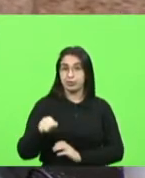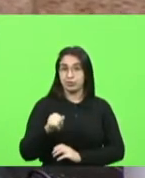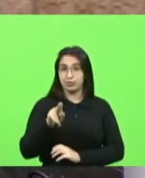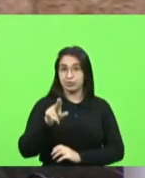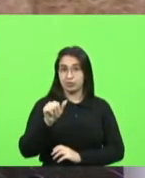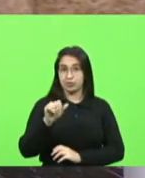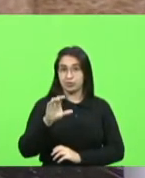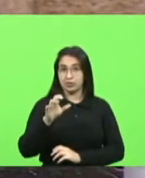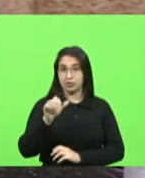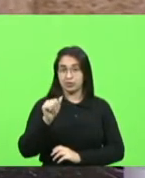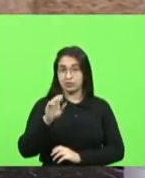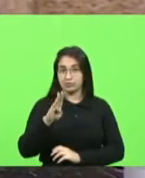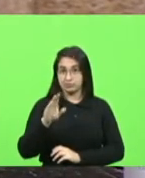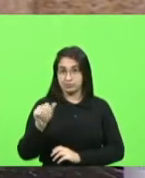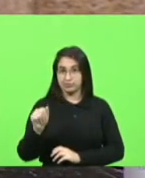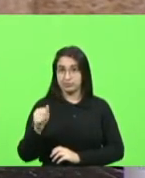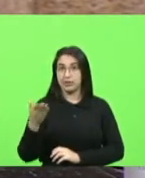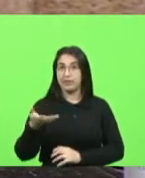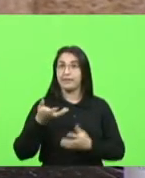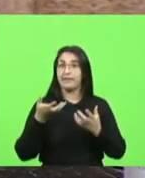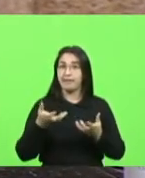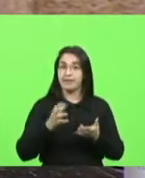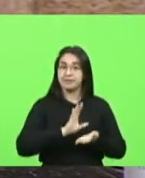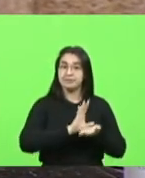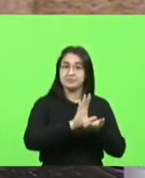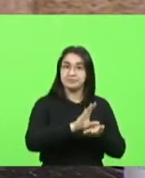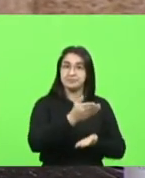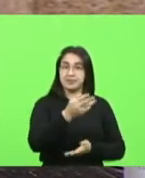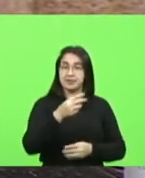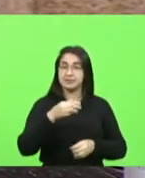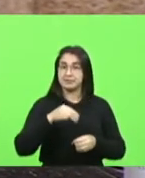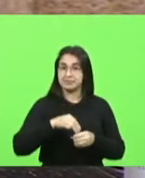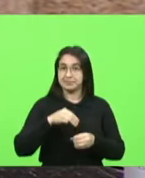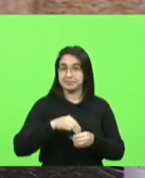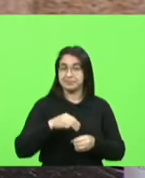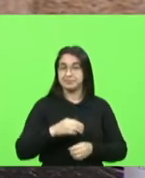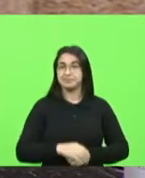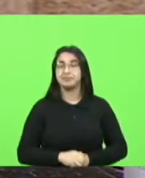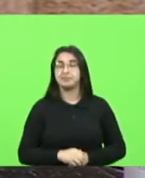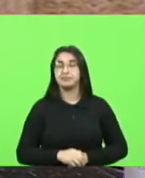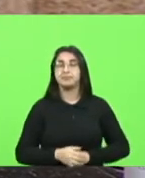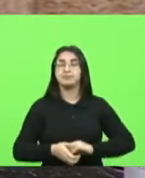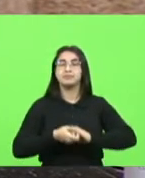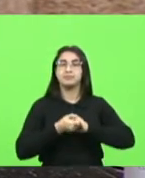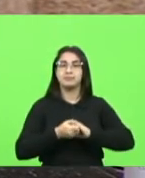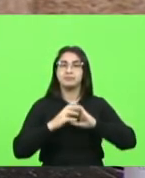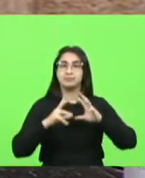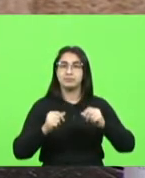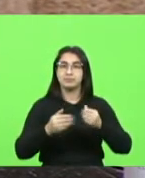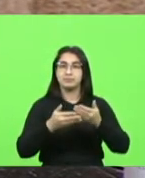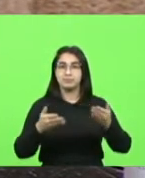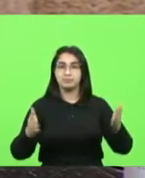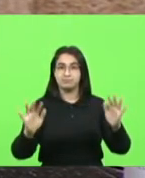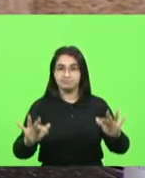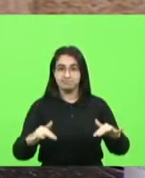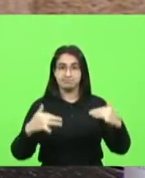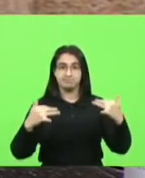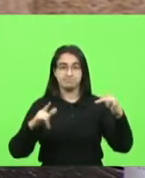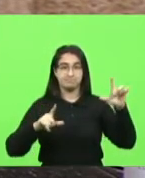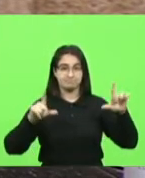buscando recursos para o município enfim cumprimentando todos que estão nos assistindo cidadão catarinense